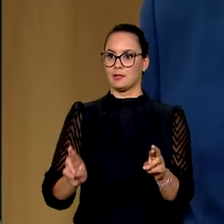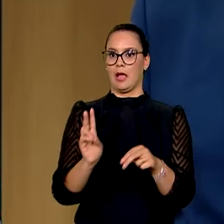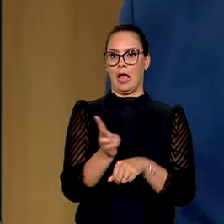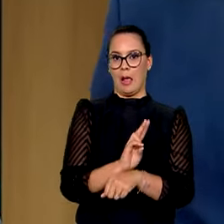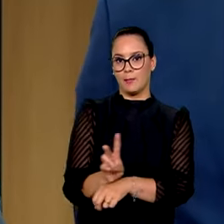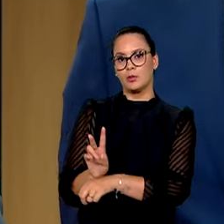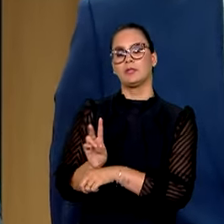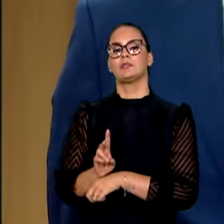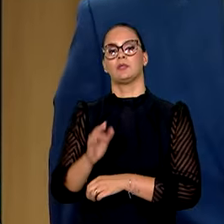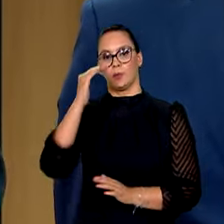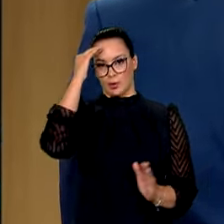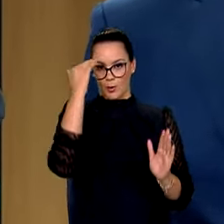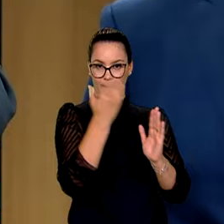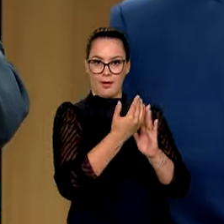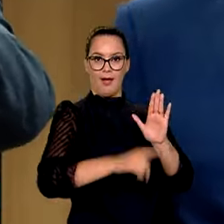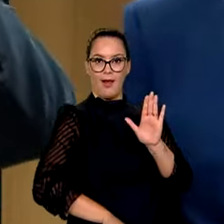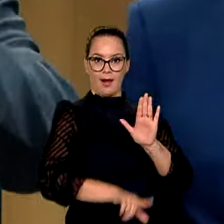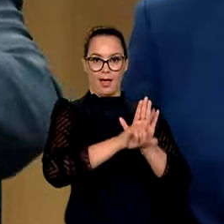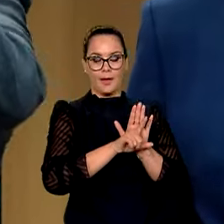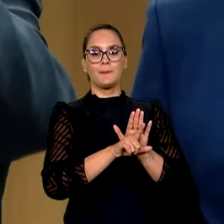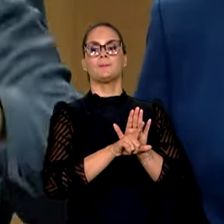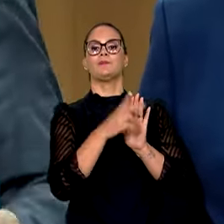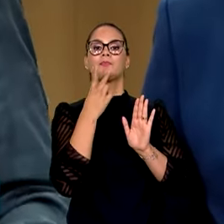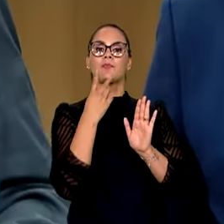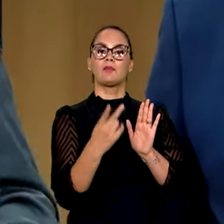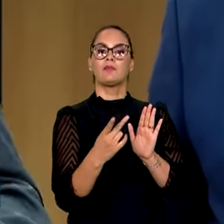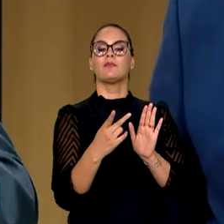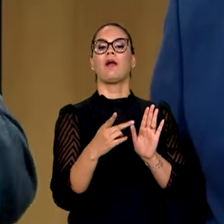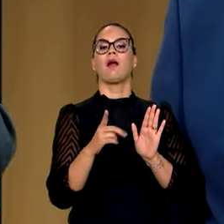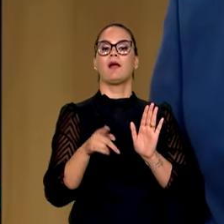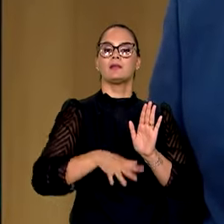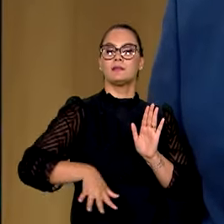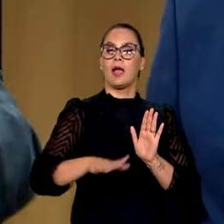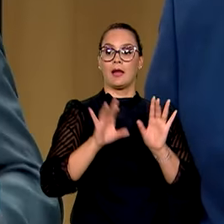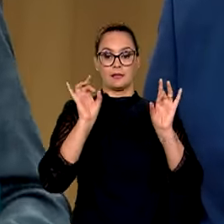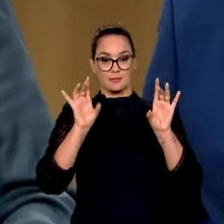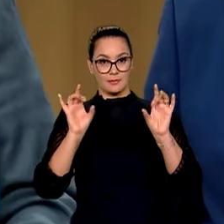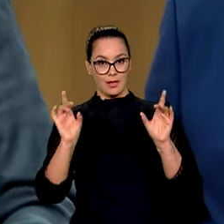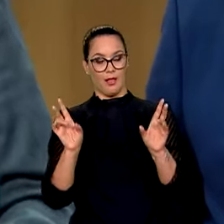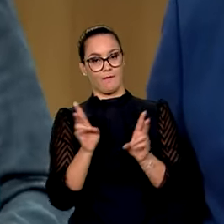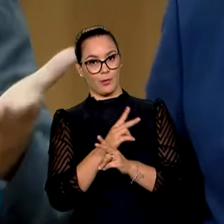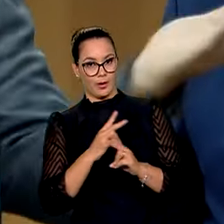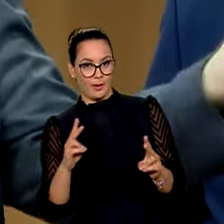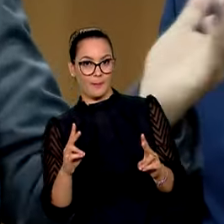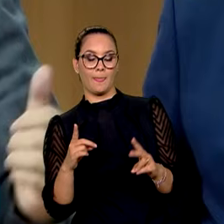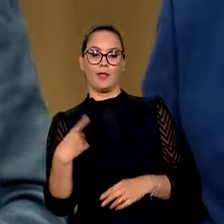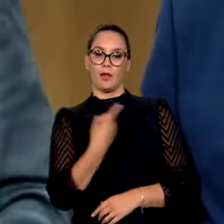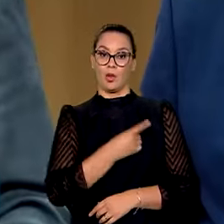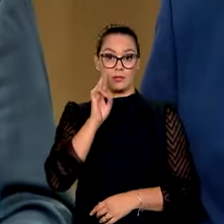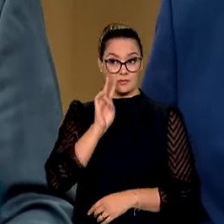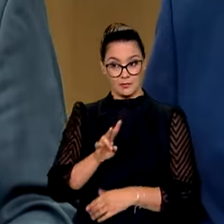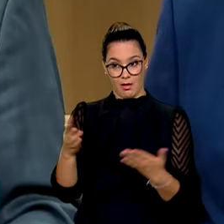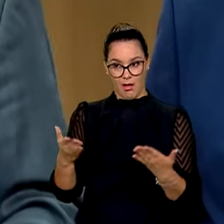e o cumprimento das leis que dizem respeito a esses segmentos especialmente vulnerabilizados. E nós vimos